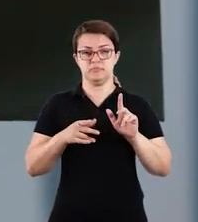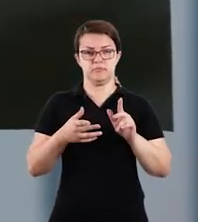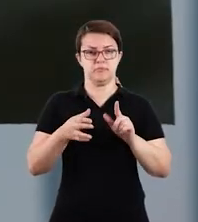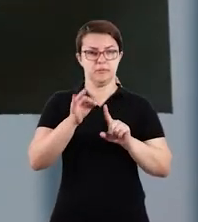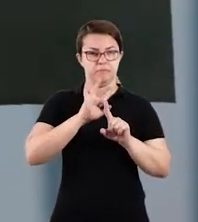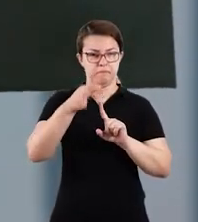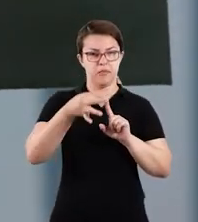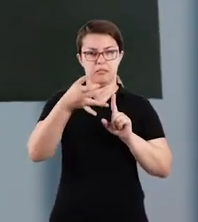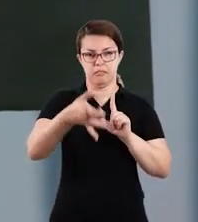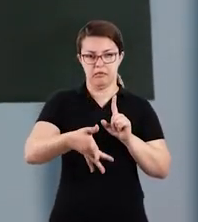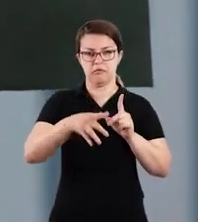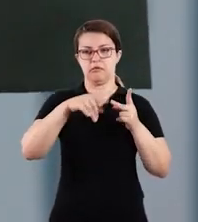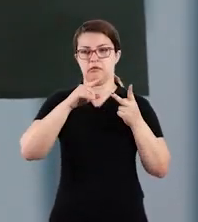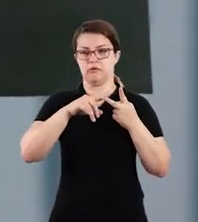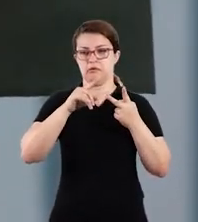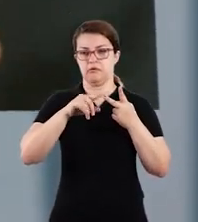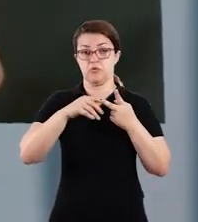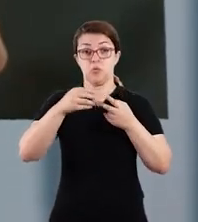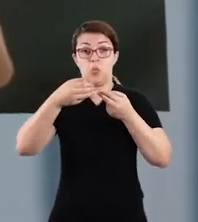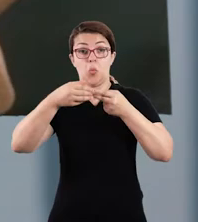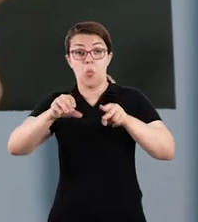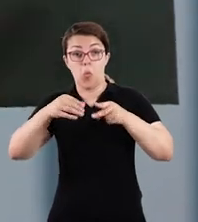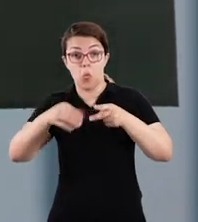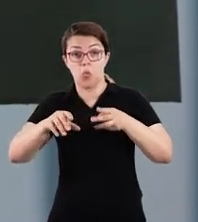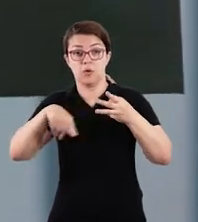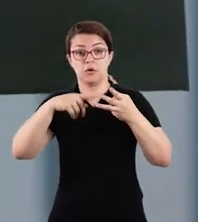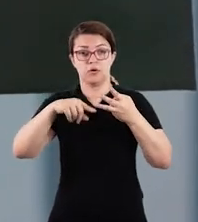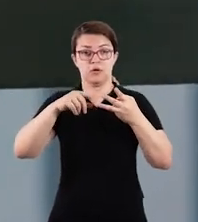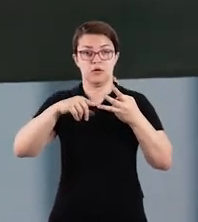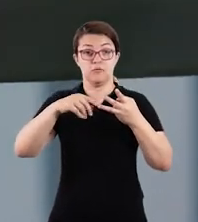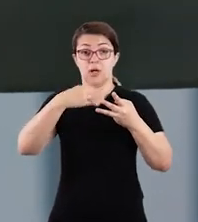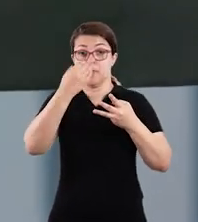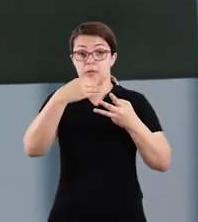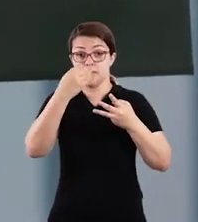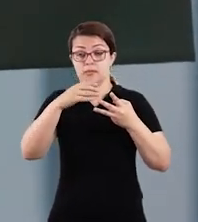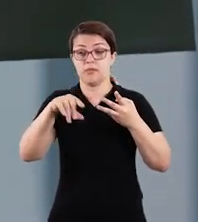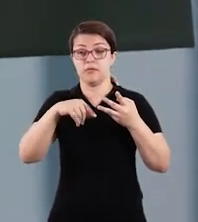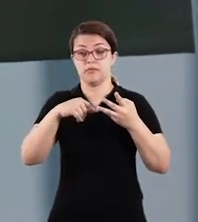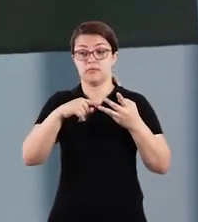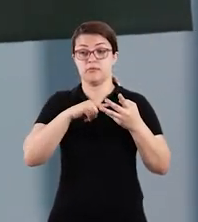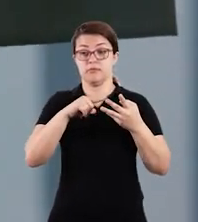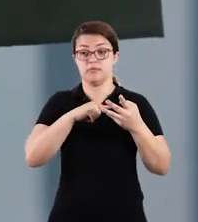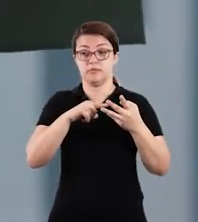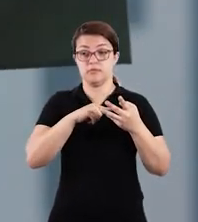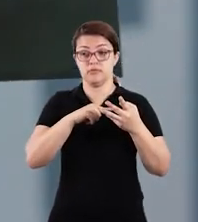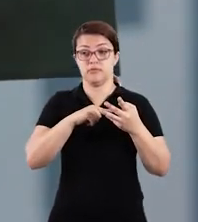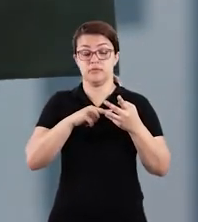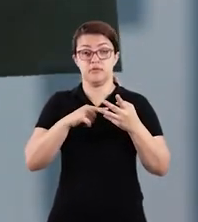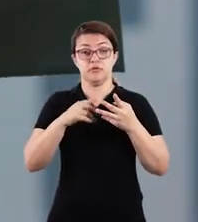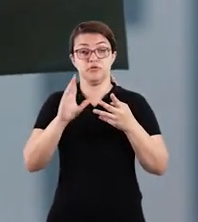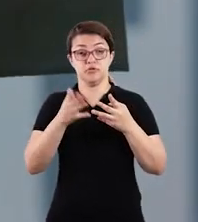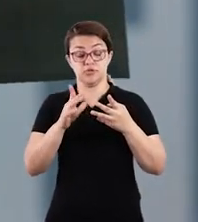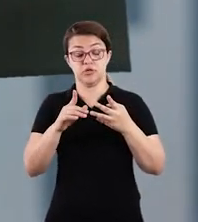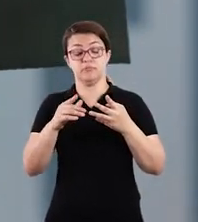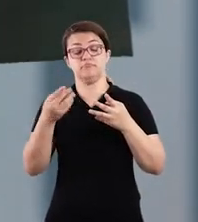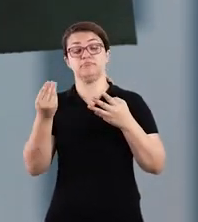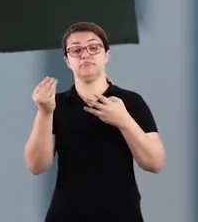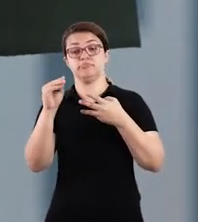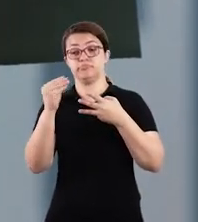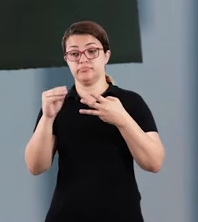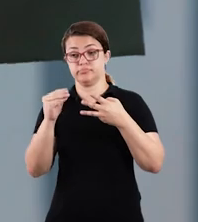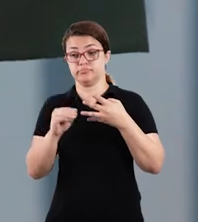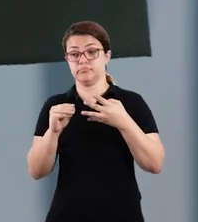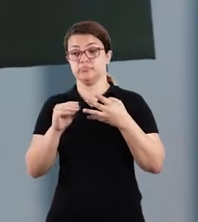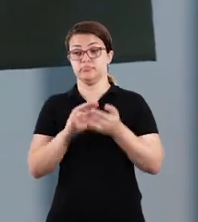tem a casca de banana, a casca do ovo, o miolo da maçã, então já são 3 registros e